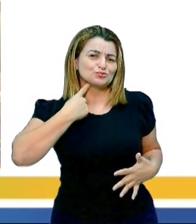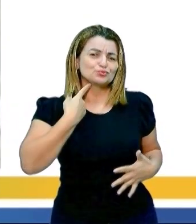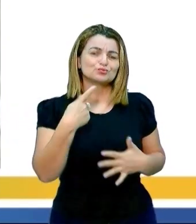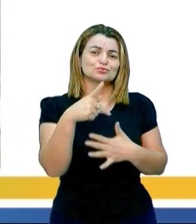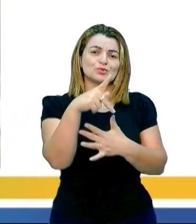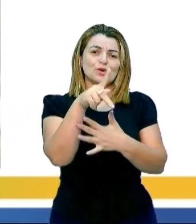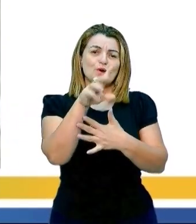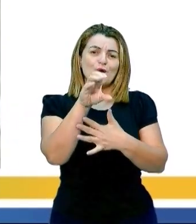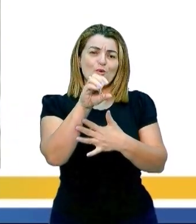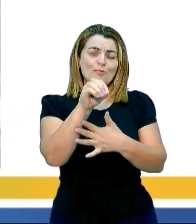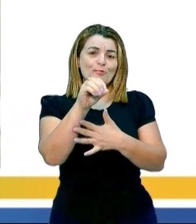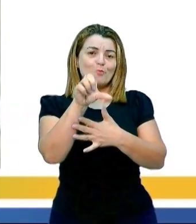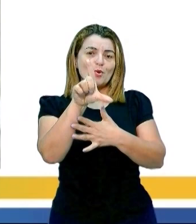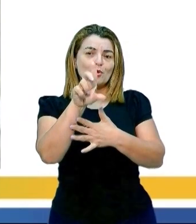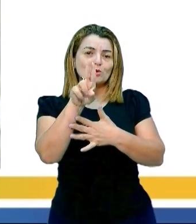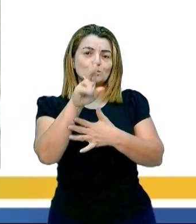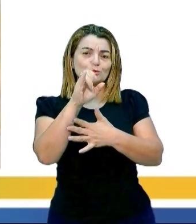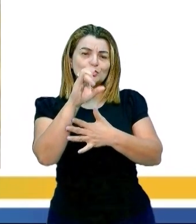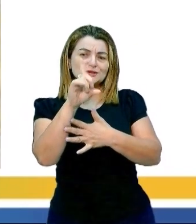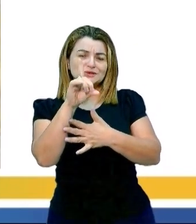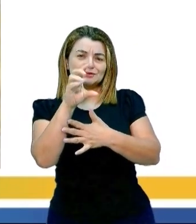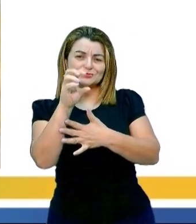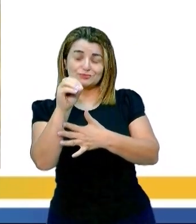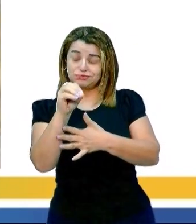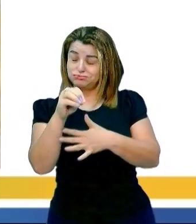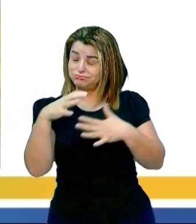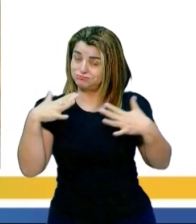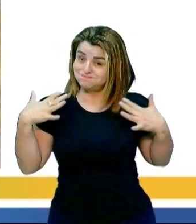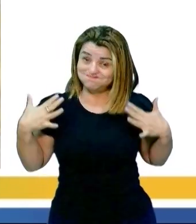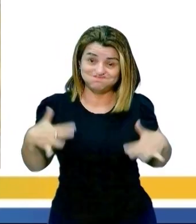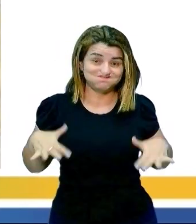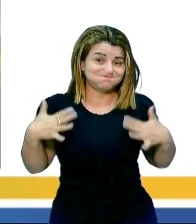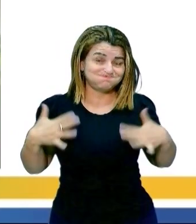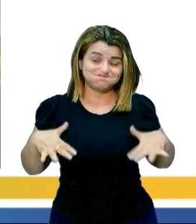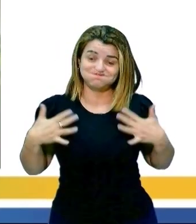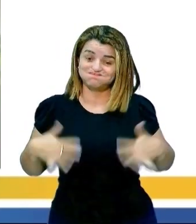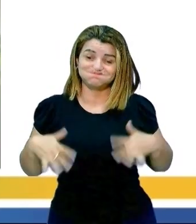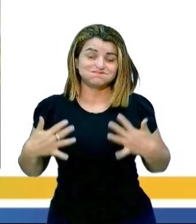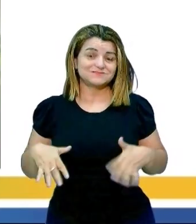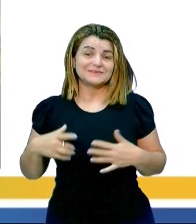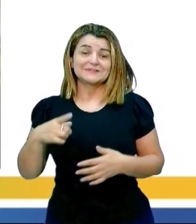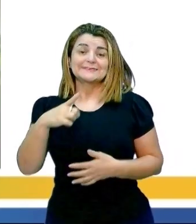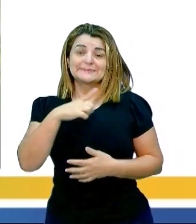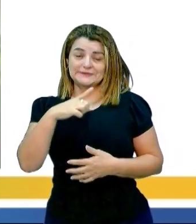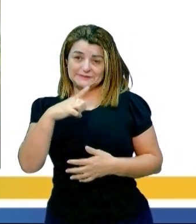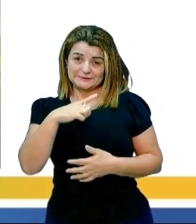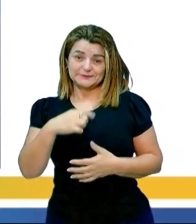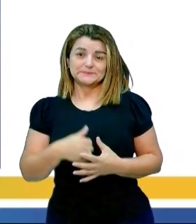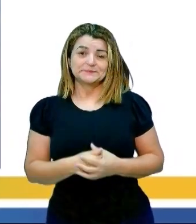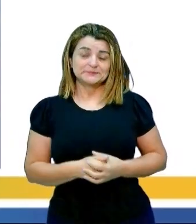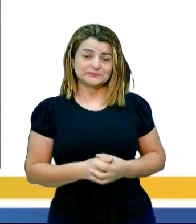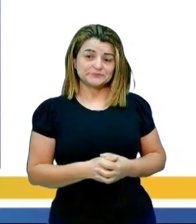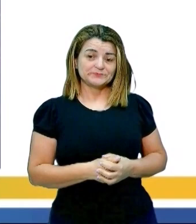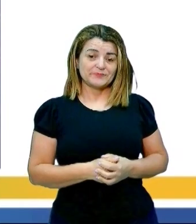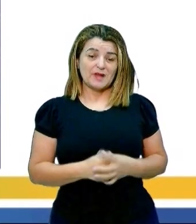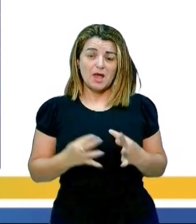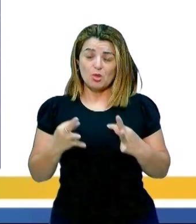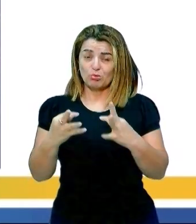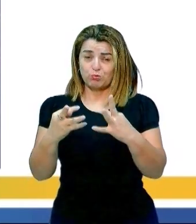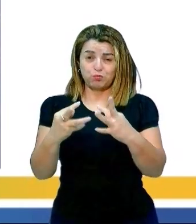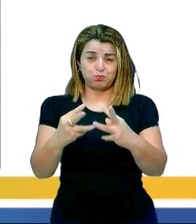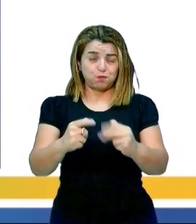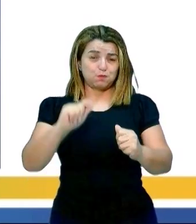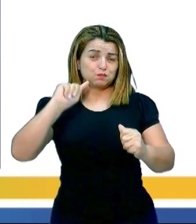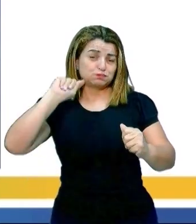ação humana foi drástica, foi demais em se tratando de contaminantes. Todo tipo